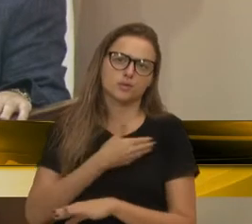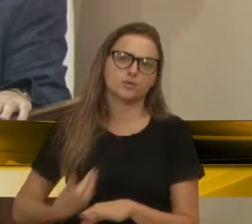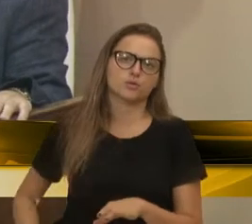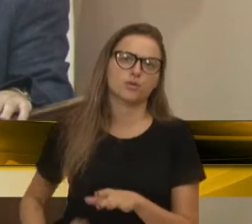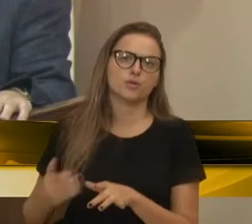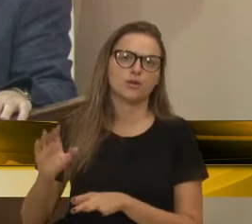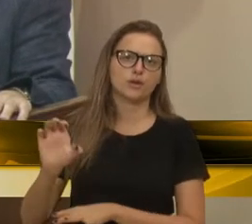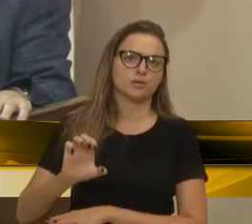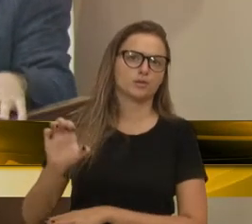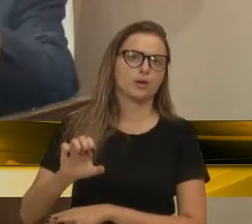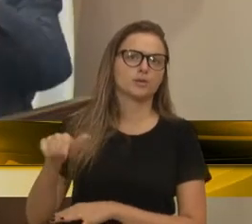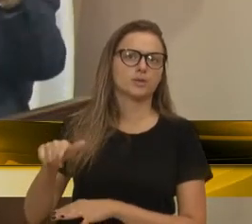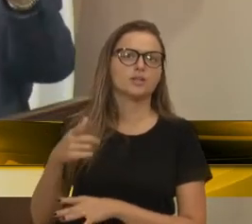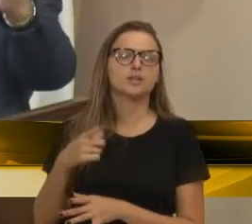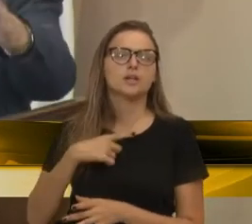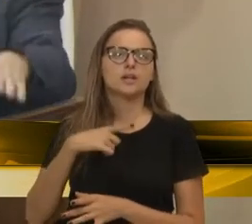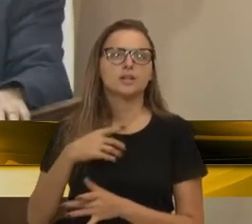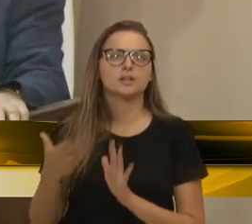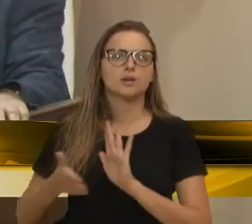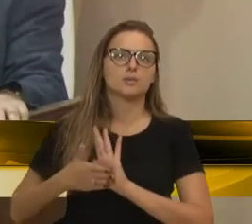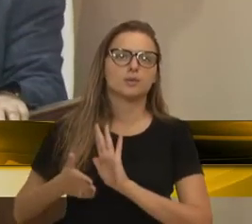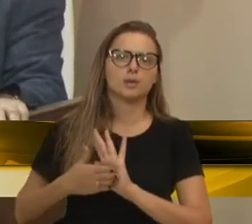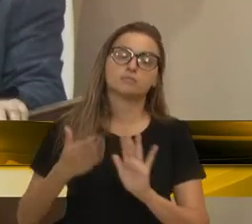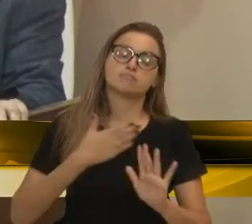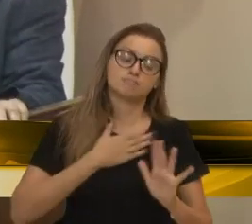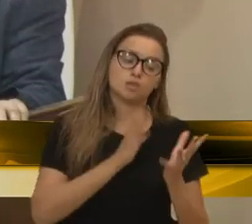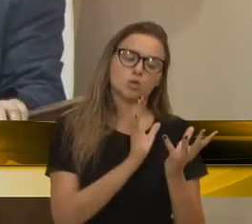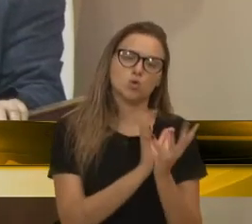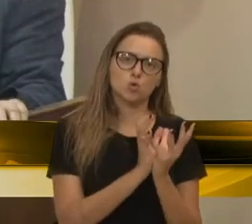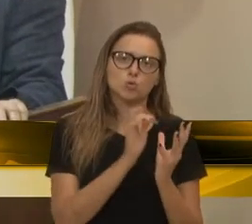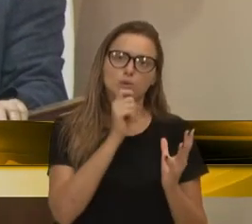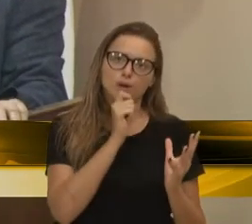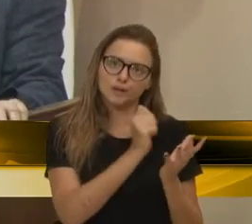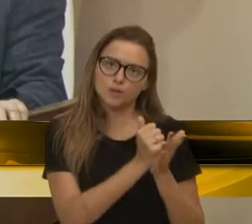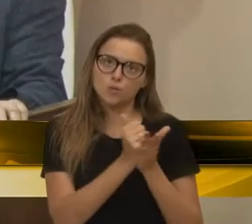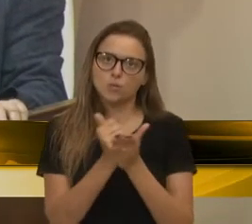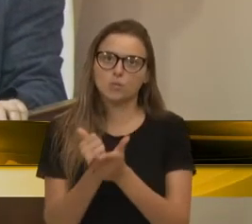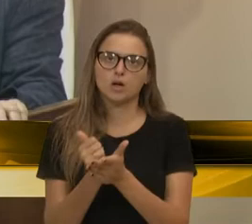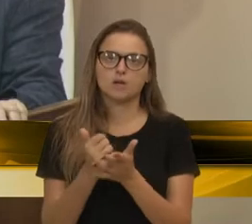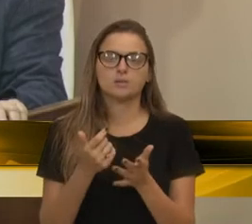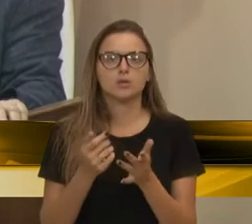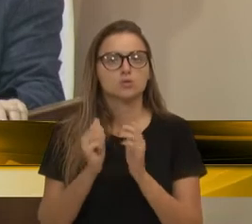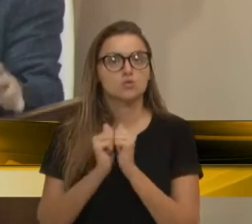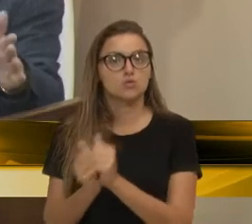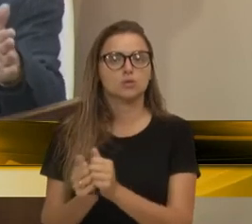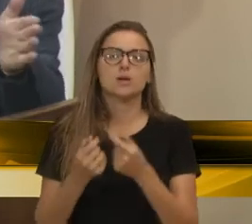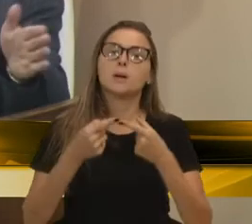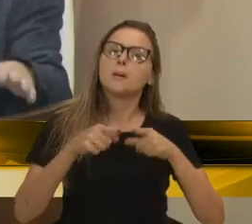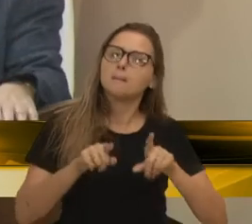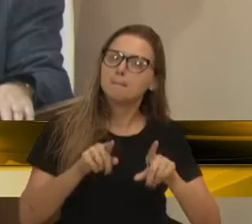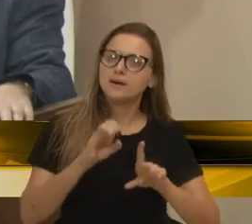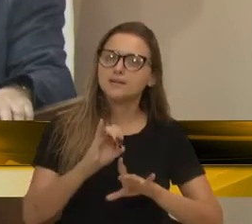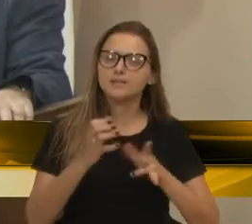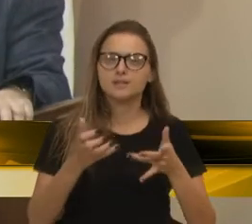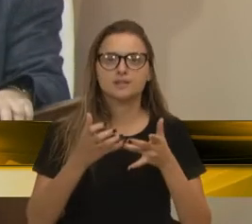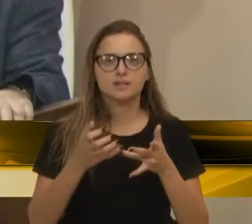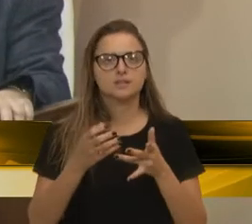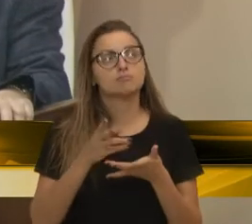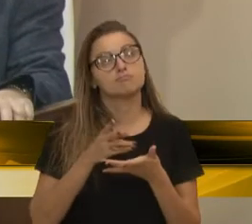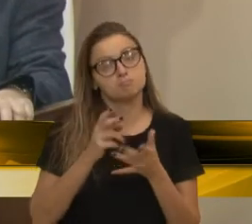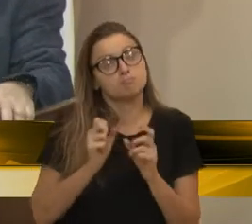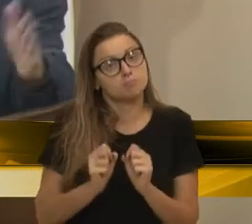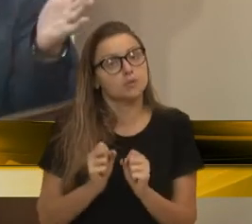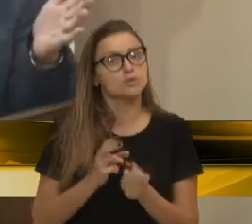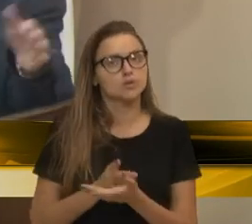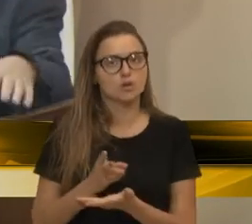propostas. E, lamentavelmente, meu partido ainda está lá. E, se quisesse, se quisesse, teria permanecido